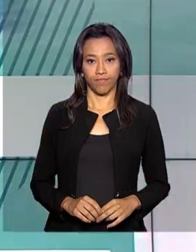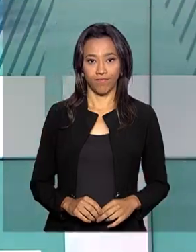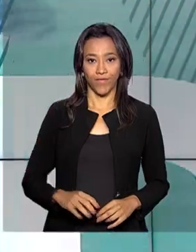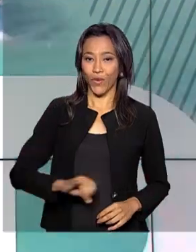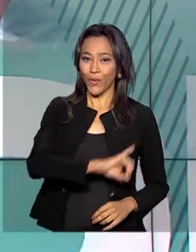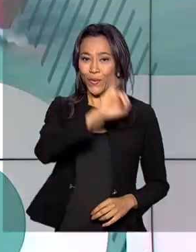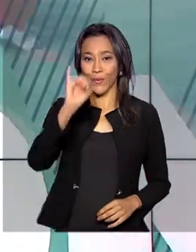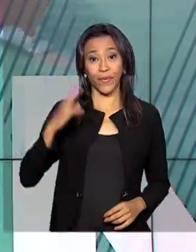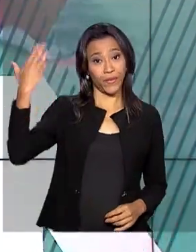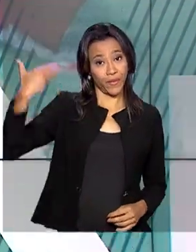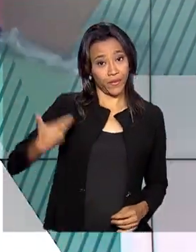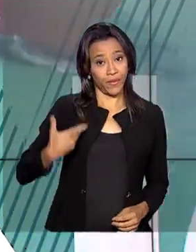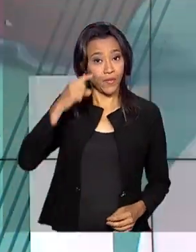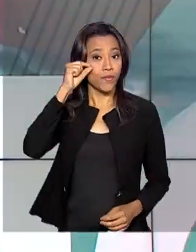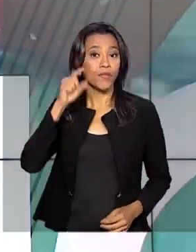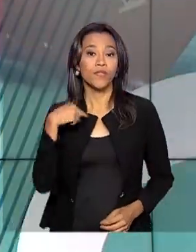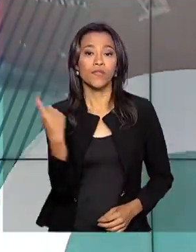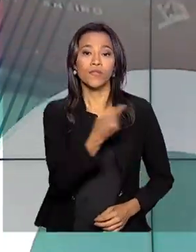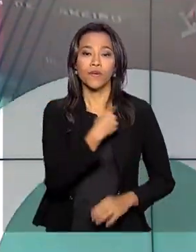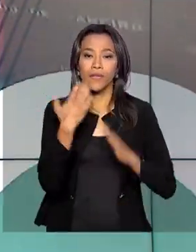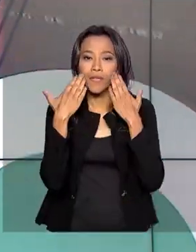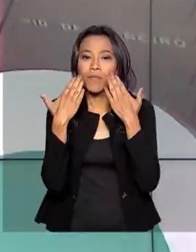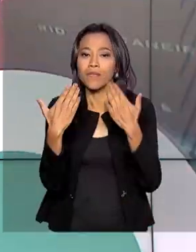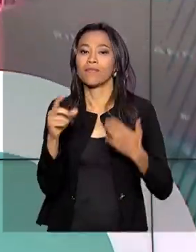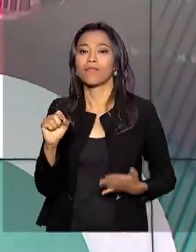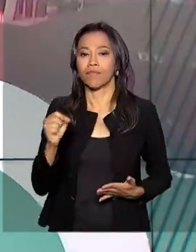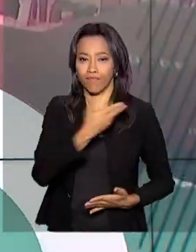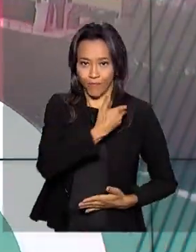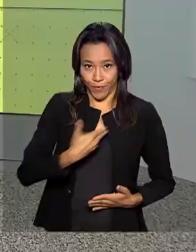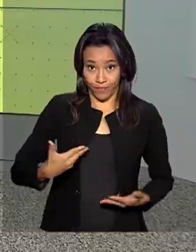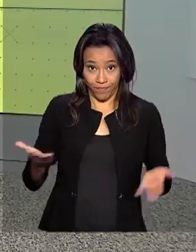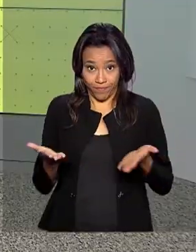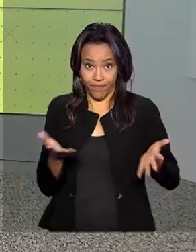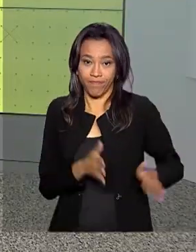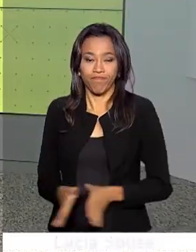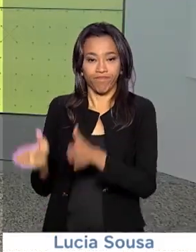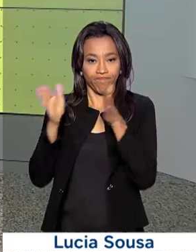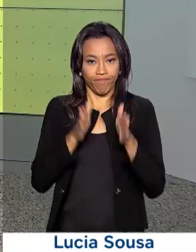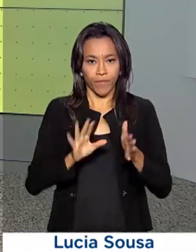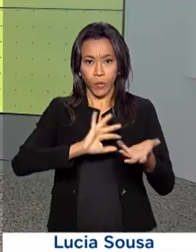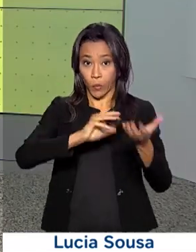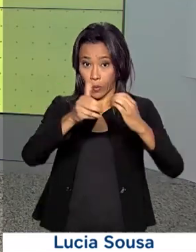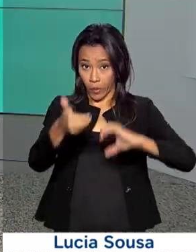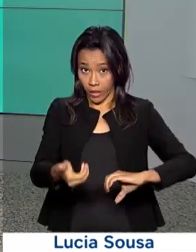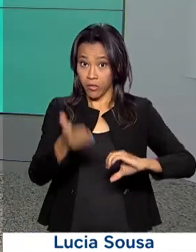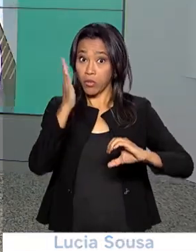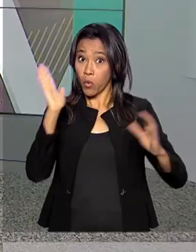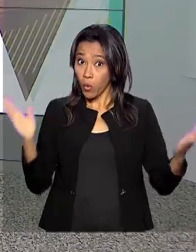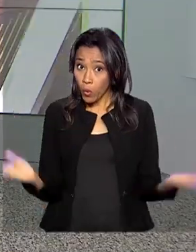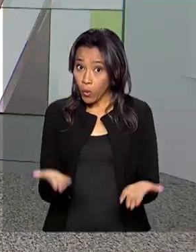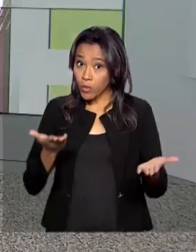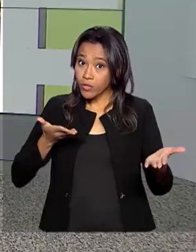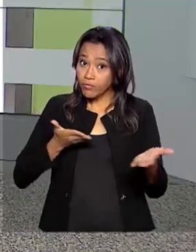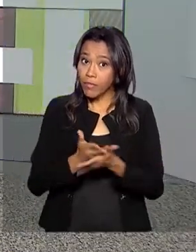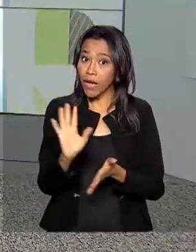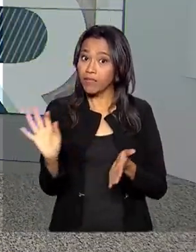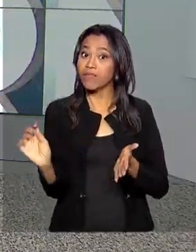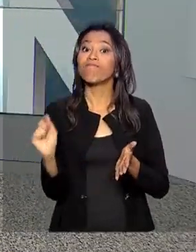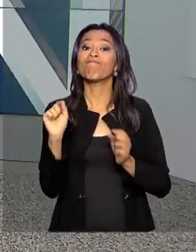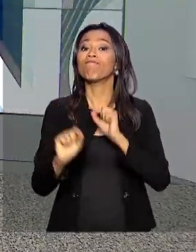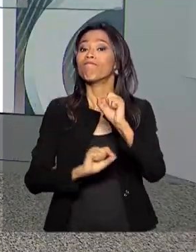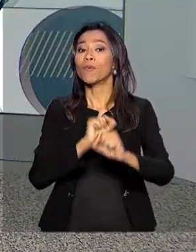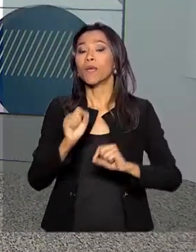Olá, sou Roberto Camargo e estamos no ar com o Governo Agora. O Congresso promulgou hoje a proposta de emenda